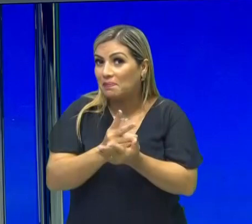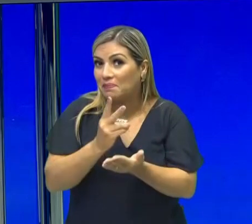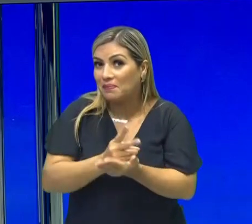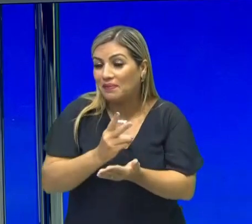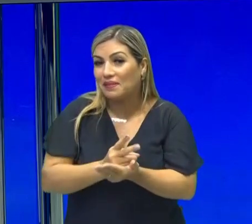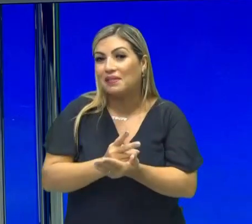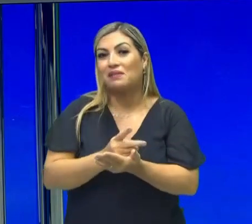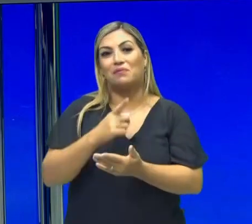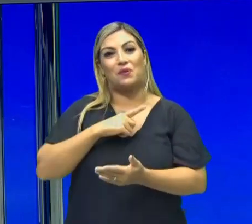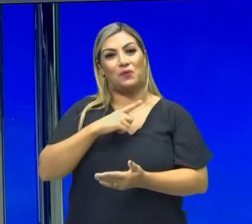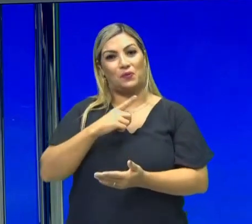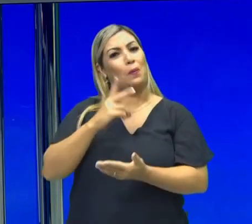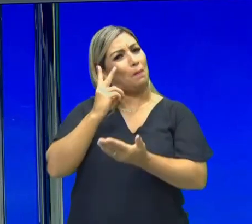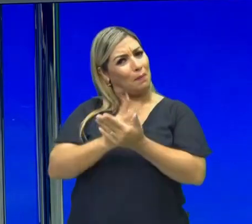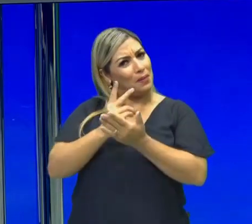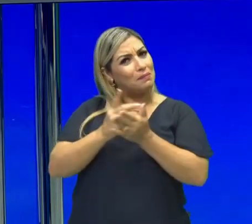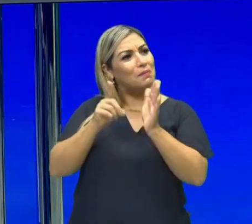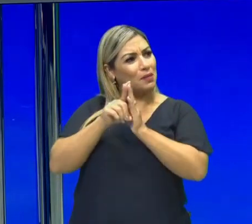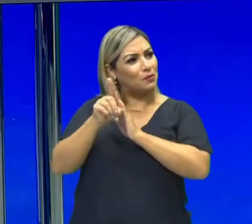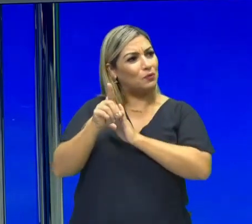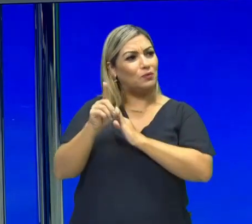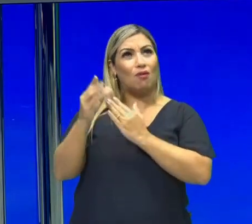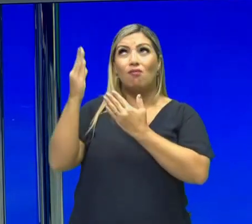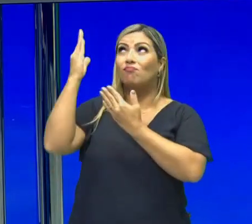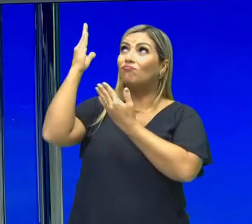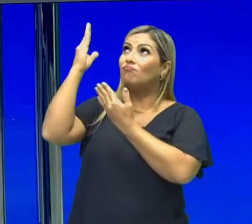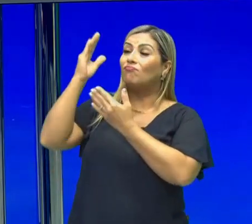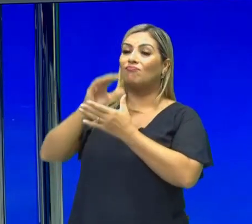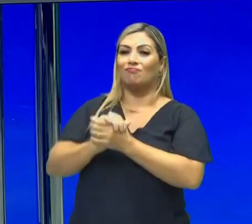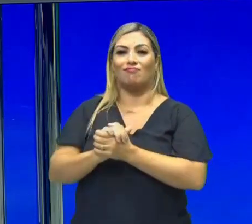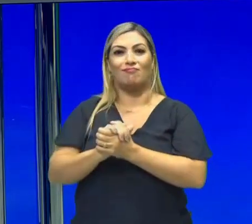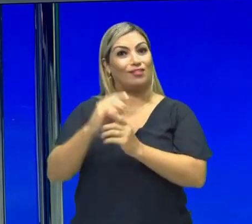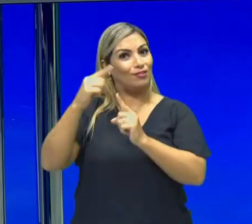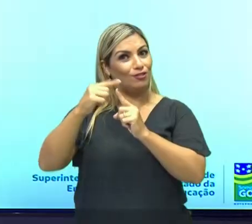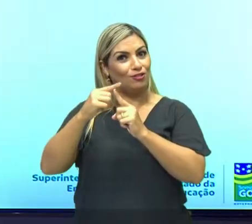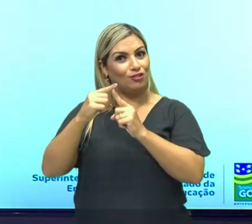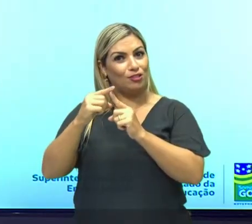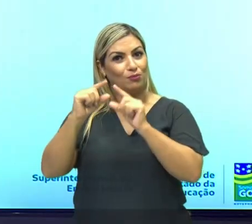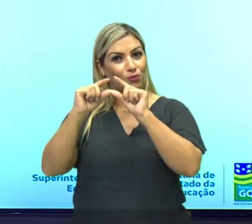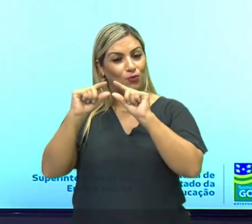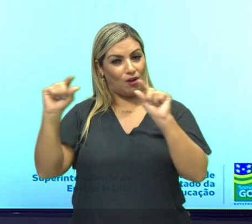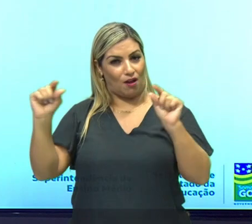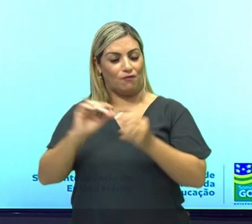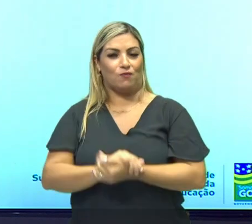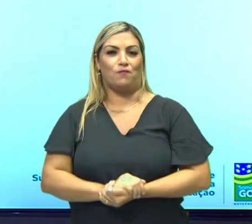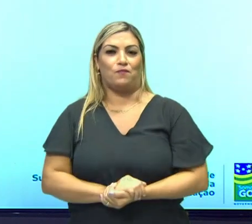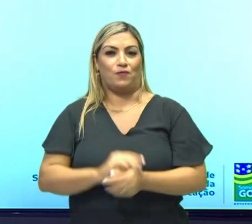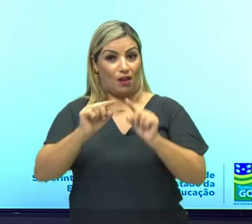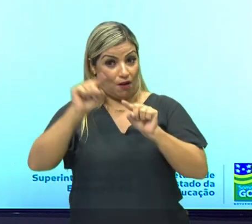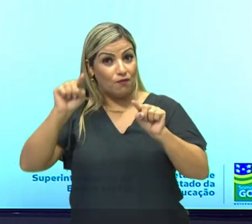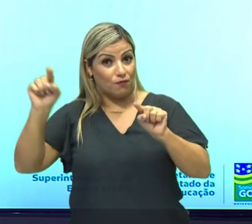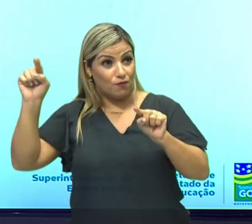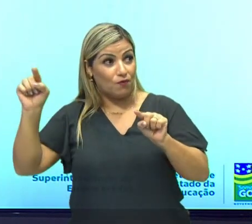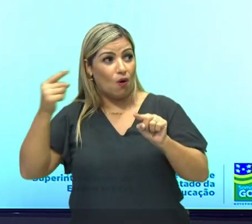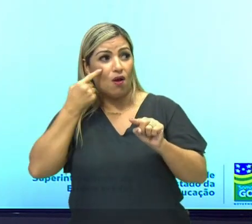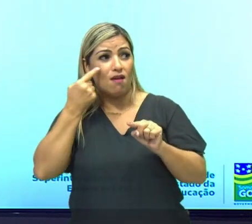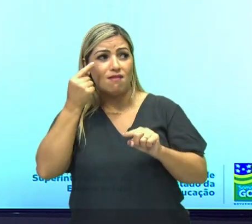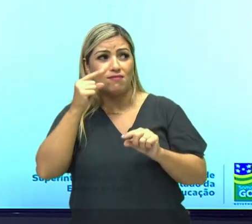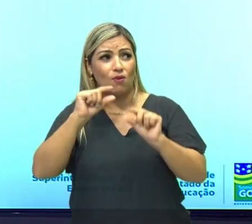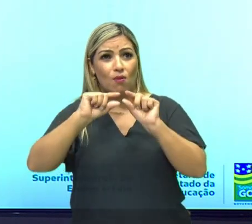Eu estou lá, mantive a pergunta lá em cima. Qual esse tipo de gráfico você conhece? Vamos ver o próximo gráfico? Esse gráfico aqui,